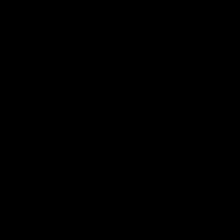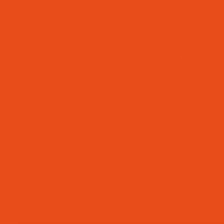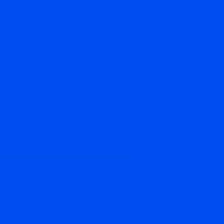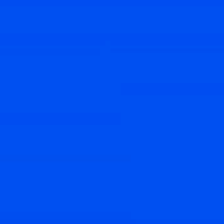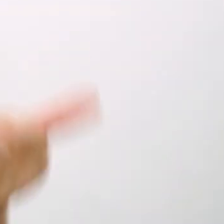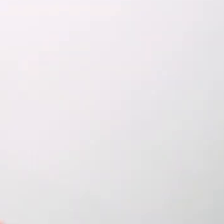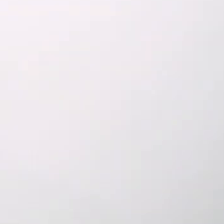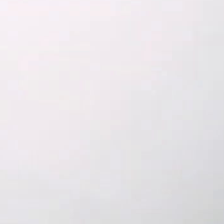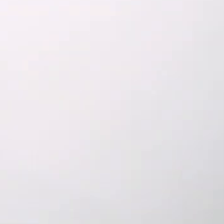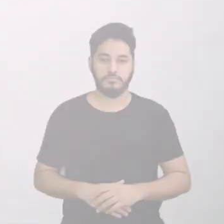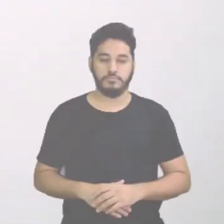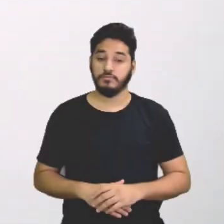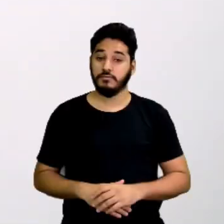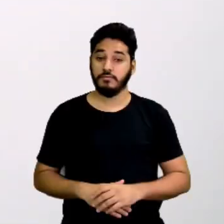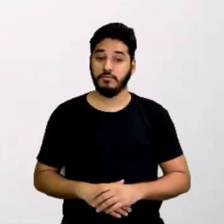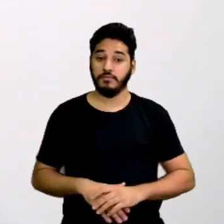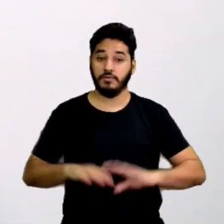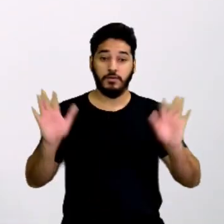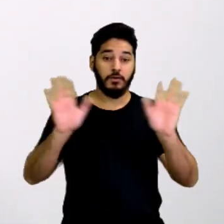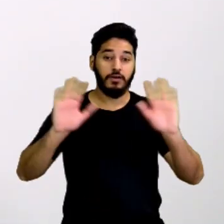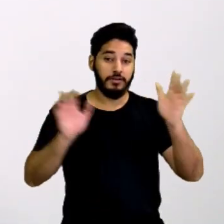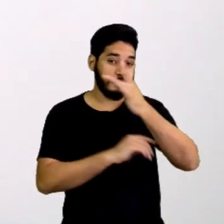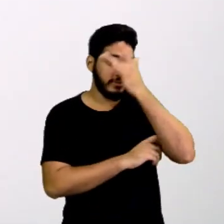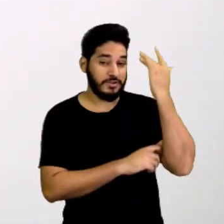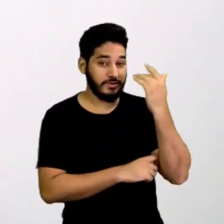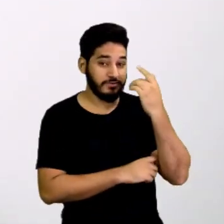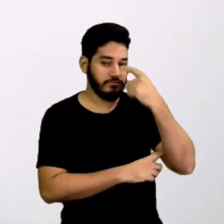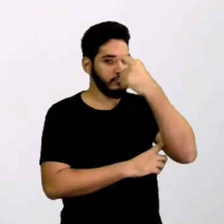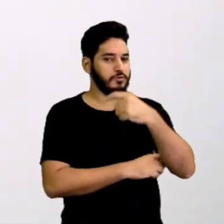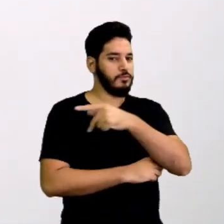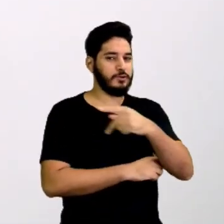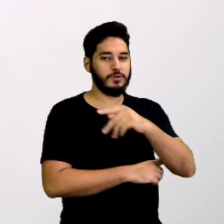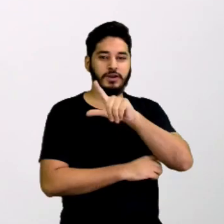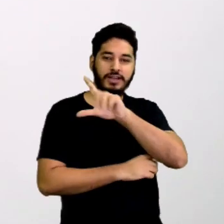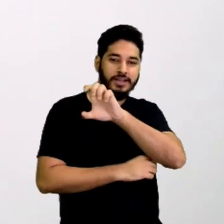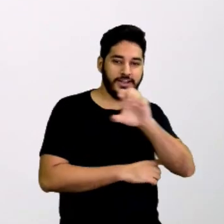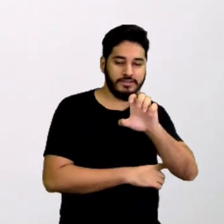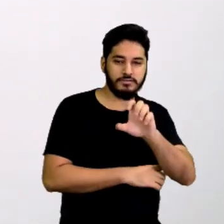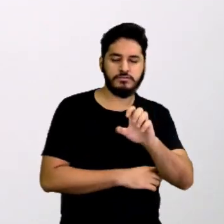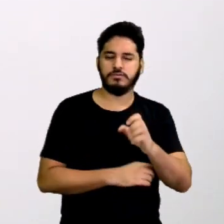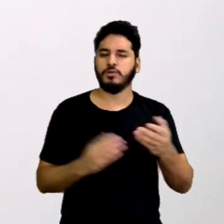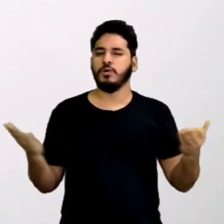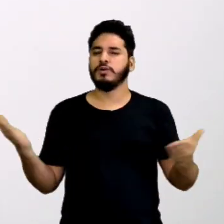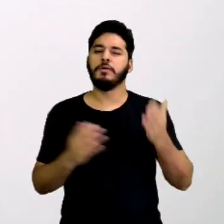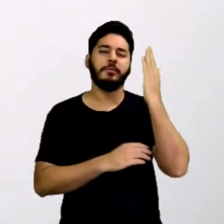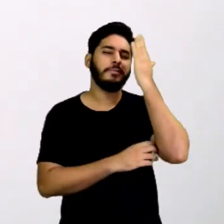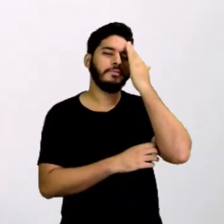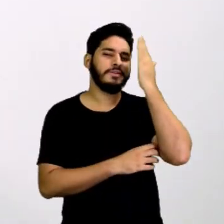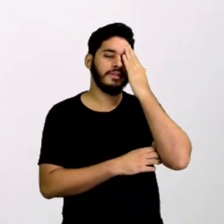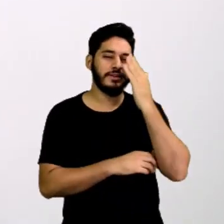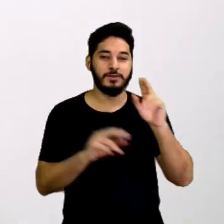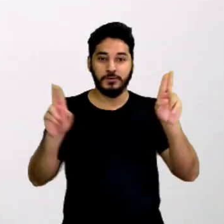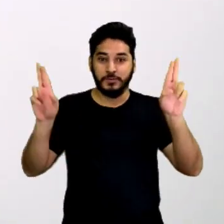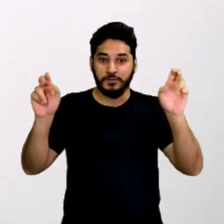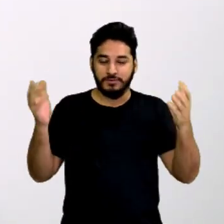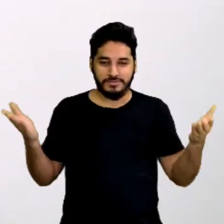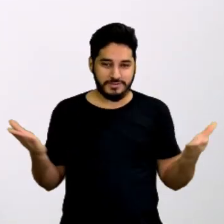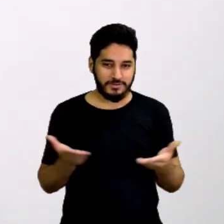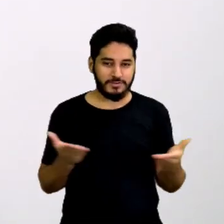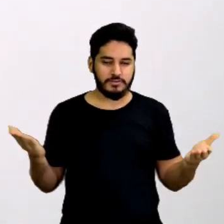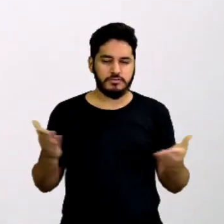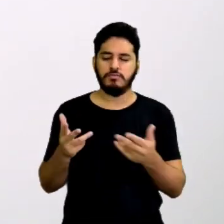E aí, pessoal? Eu sou a professora Li e vamos compreender neste conteúdo a